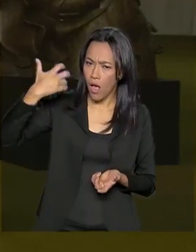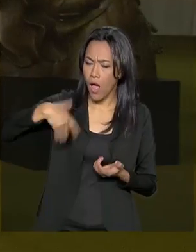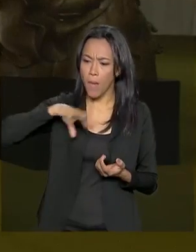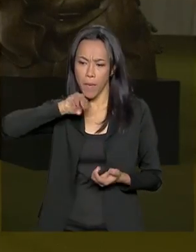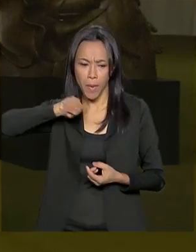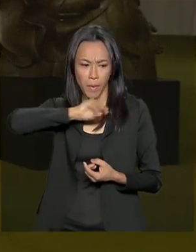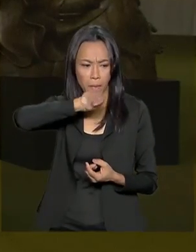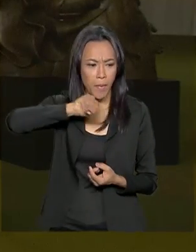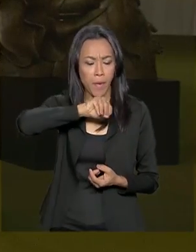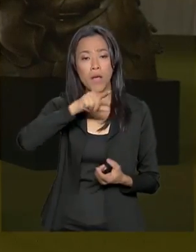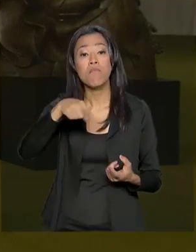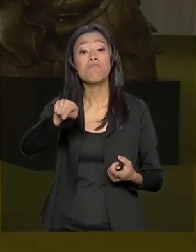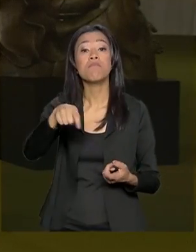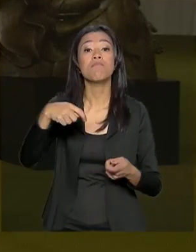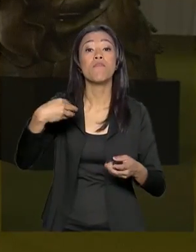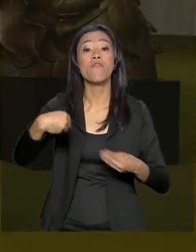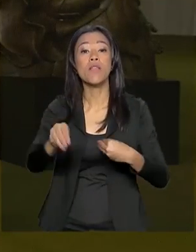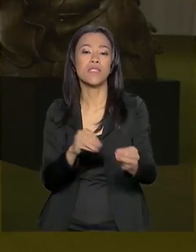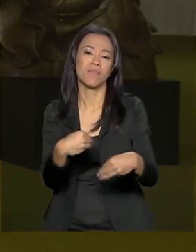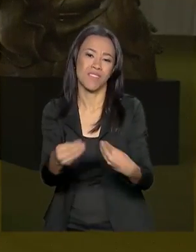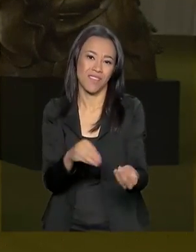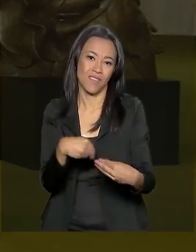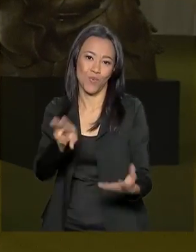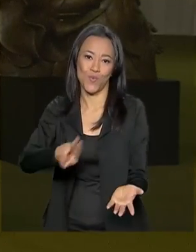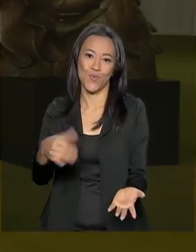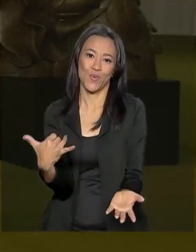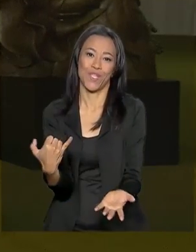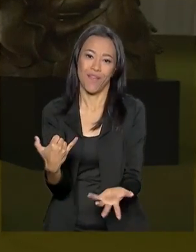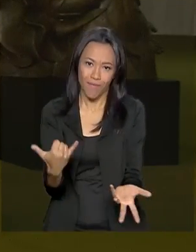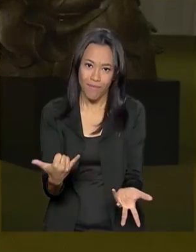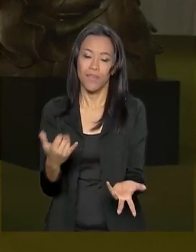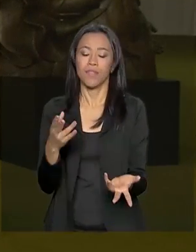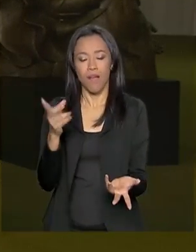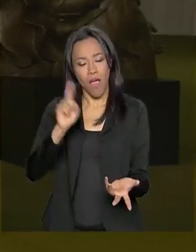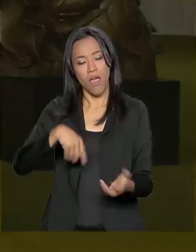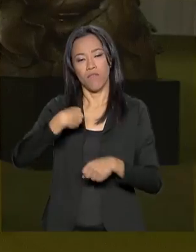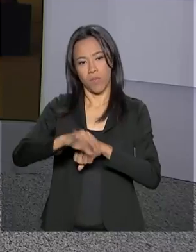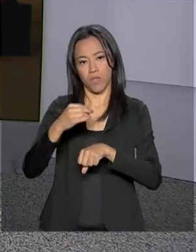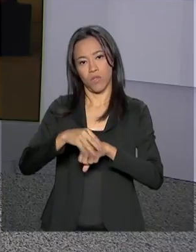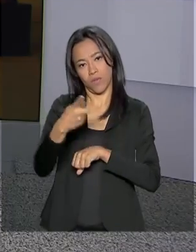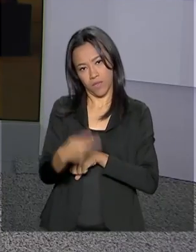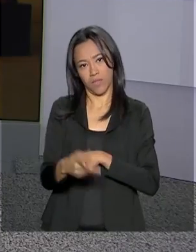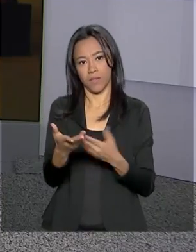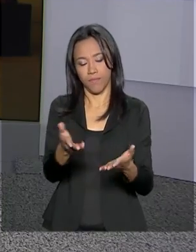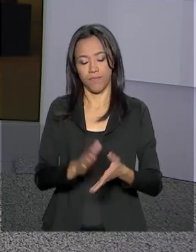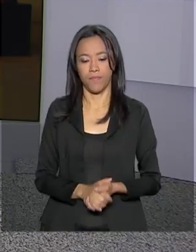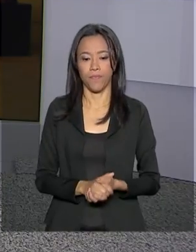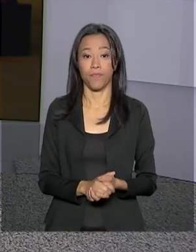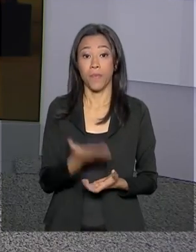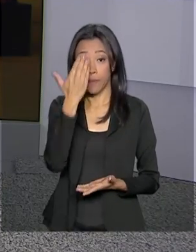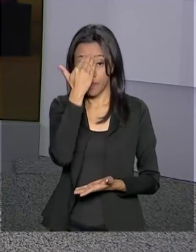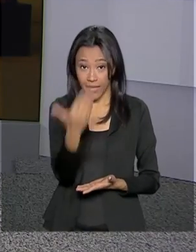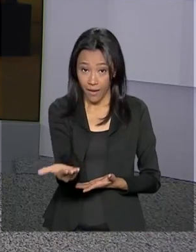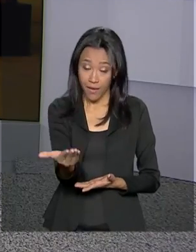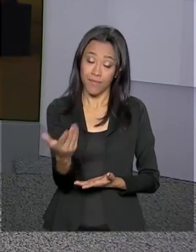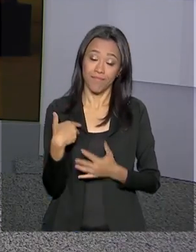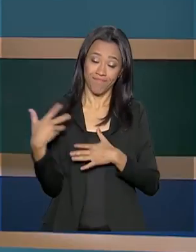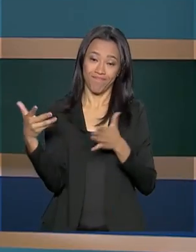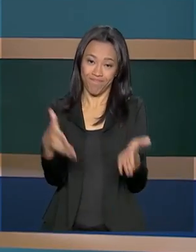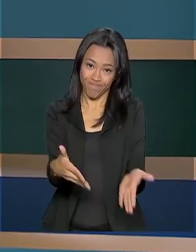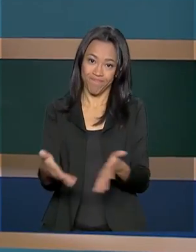deputados sobre a flexibilização das armas. Essas são as informações aqui do Congresso. Carla, eu volto com você. Obrigada, Selma, pela sua